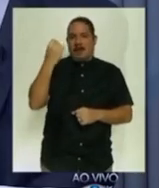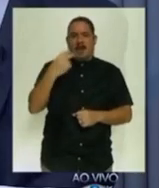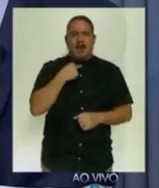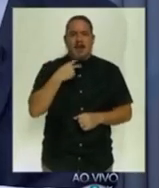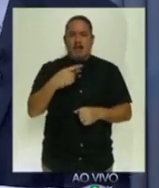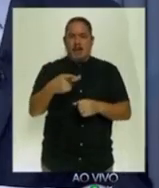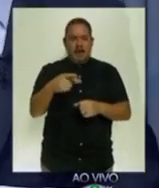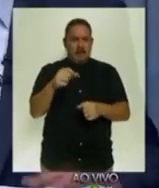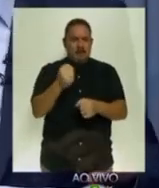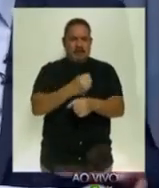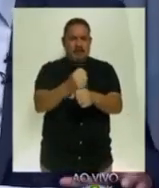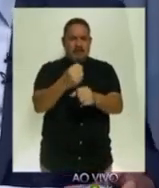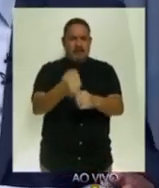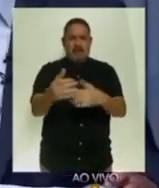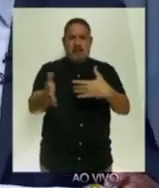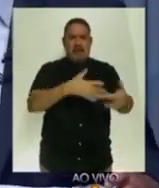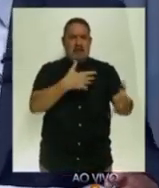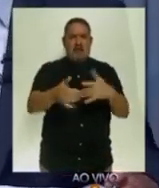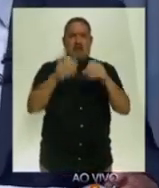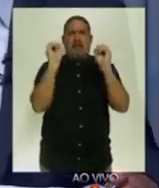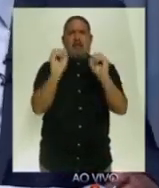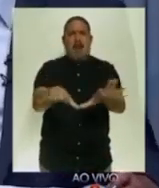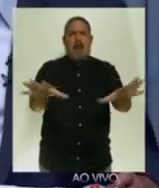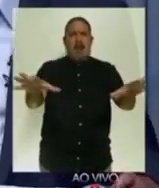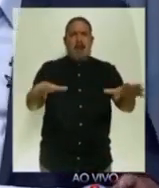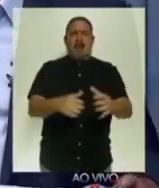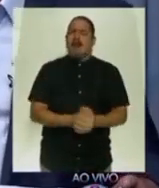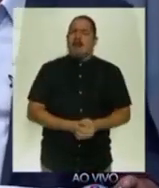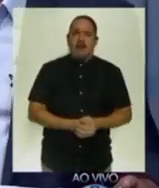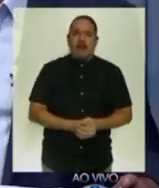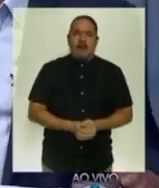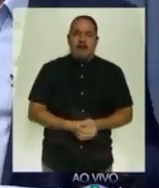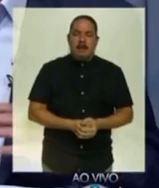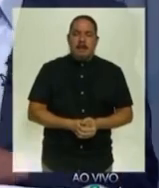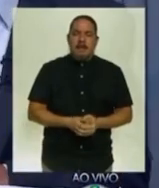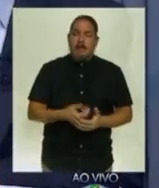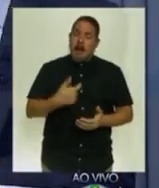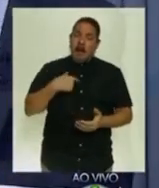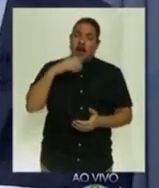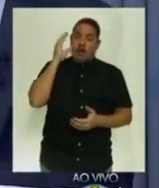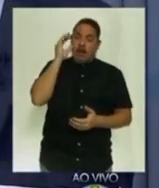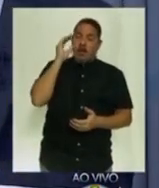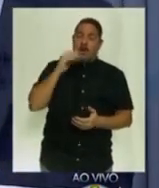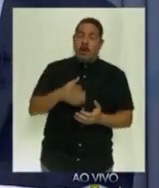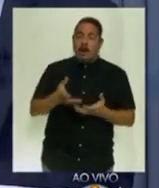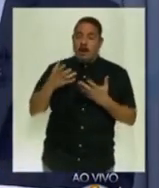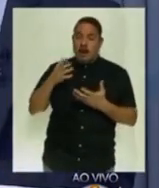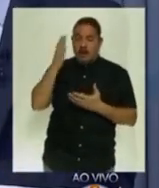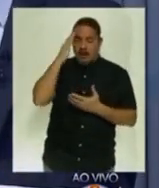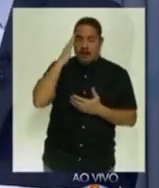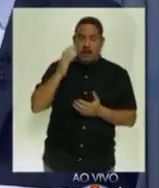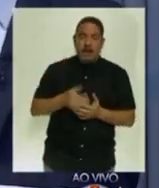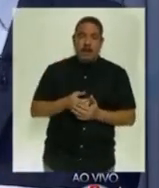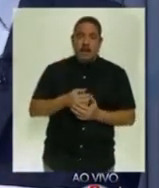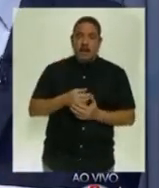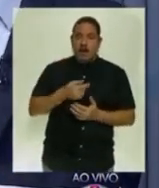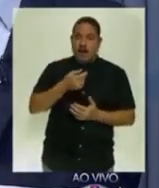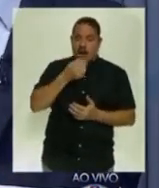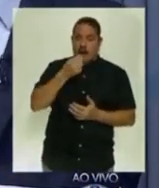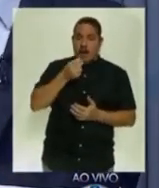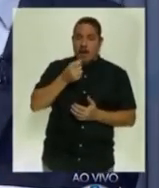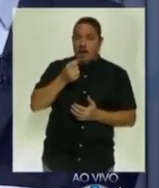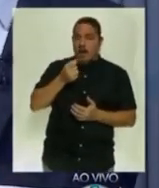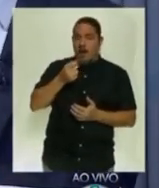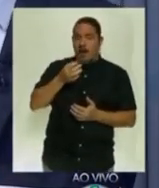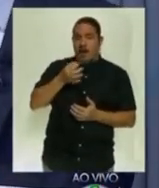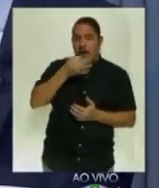como a gestão que apoia ele está fazendo. E aí eu fiquei, inclusive, curiosa para saber do candidato, o que ele acha de, contra